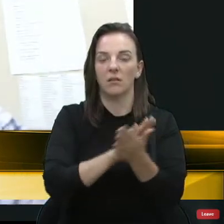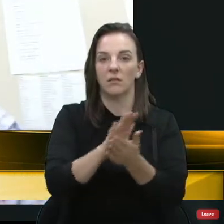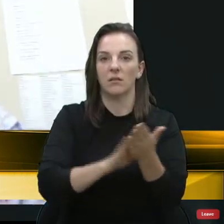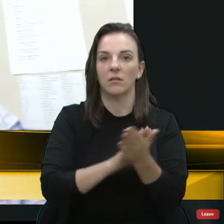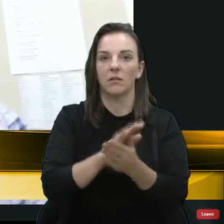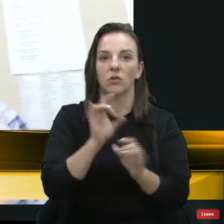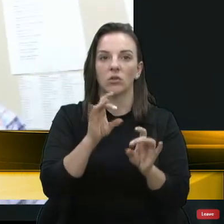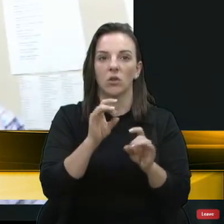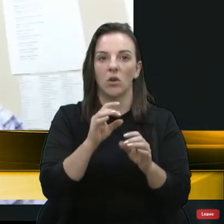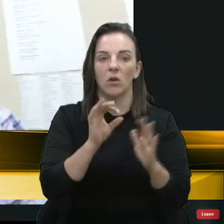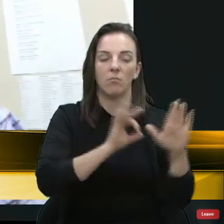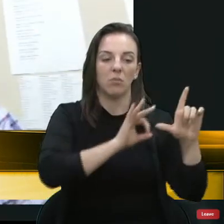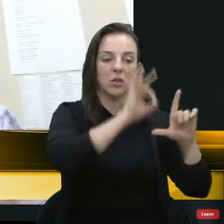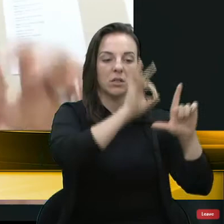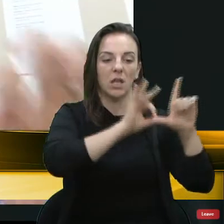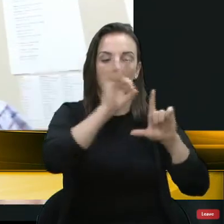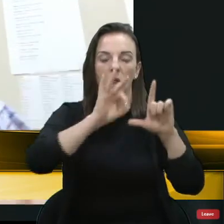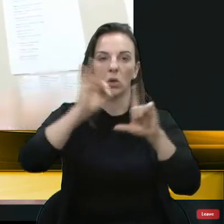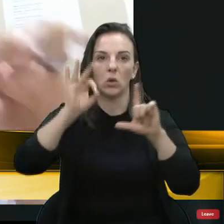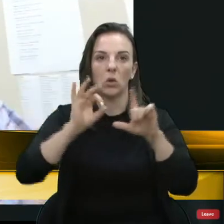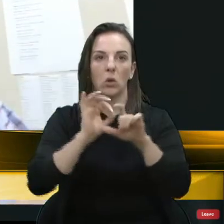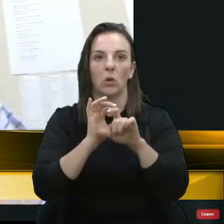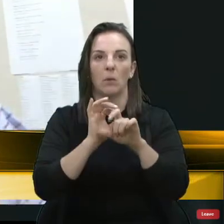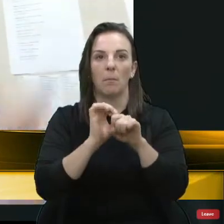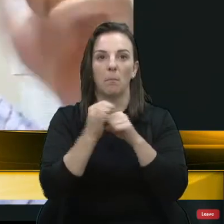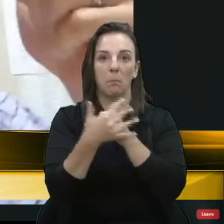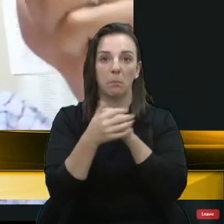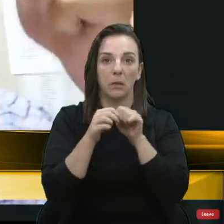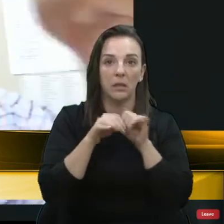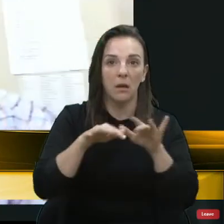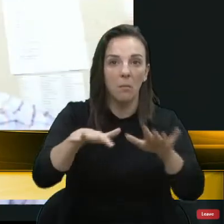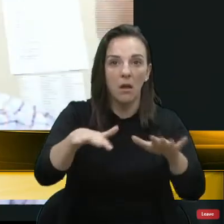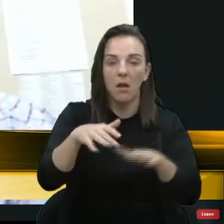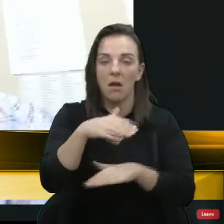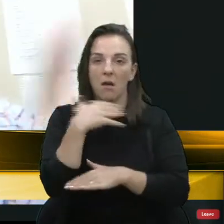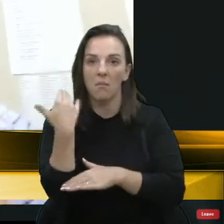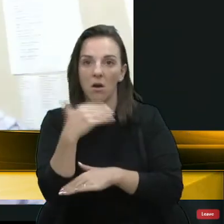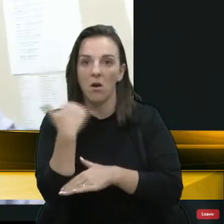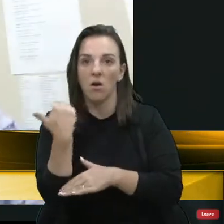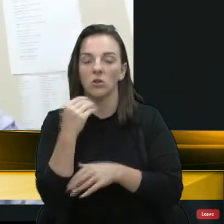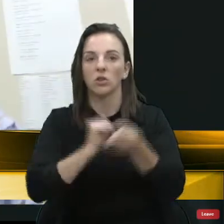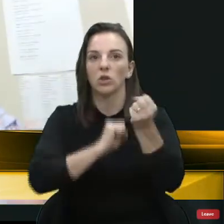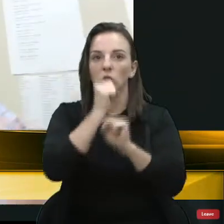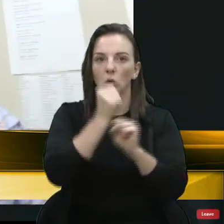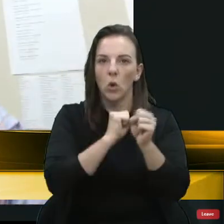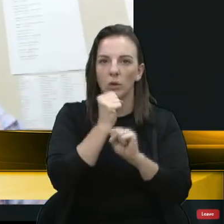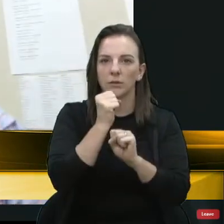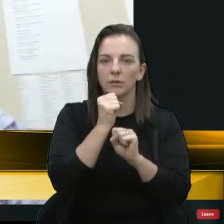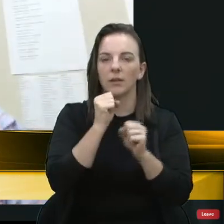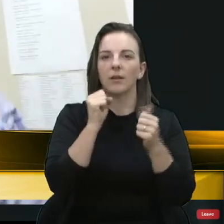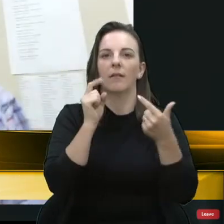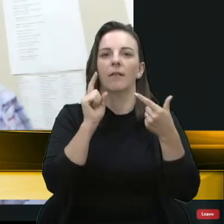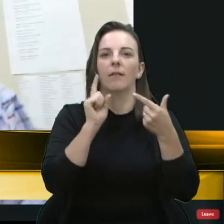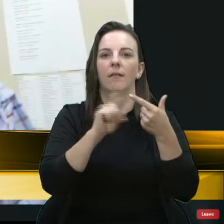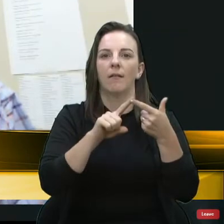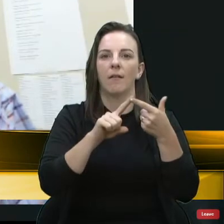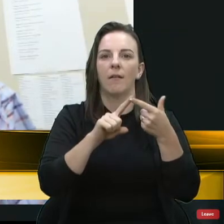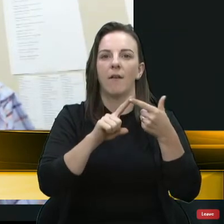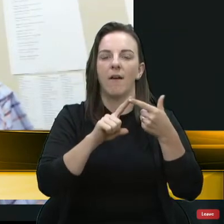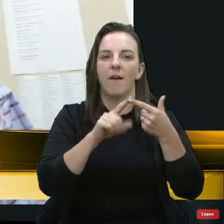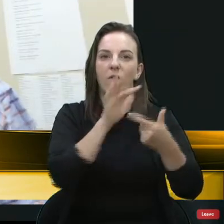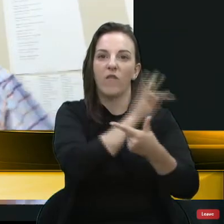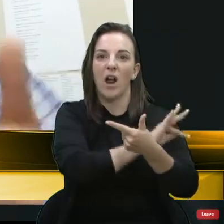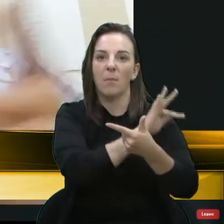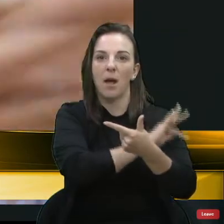mortes. Então, assim, a indústria, farmácias e lotéricas. Olha as lotéricas. É uma cúmula na